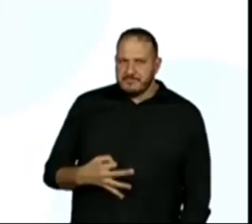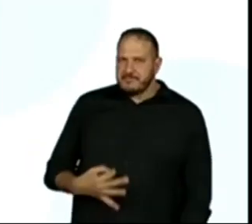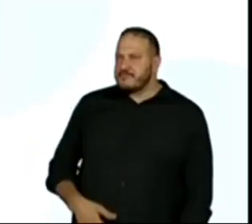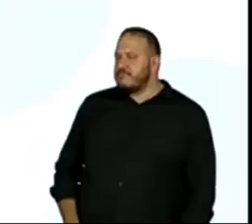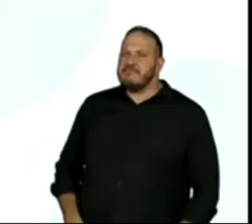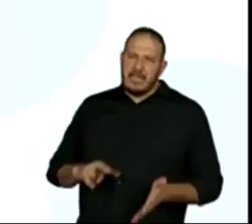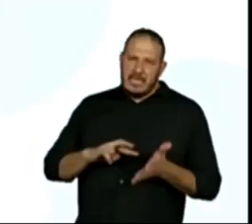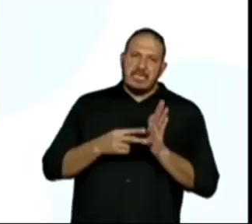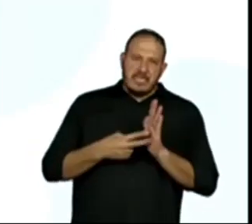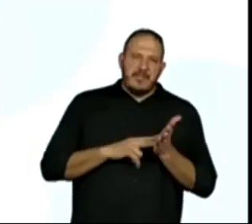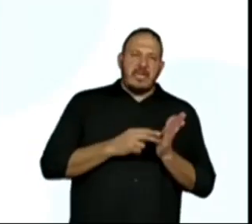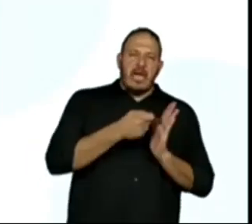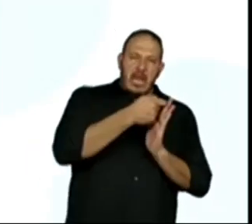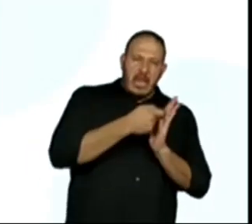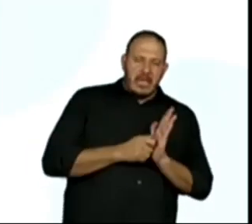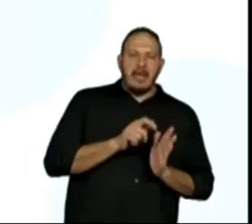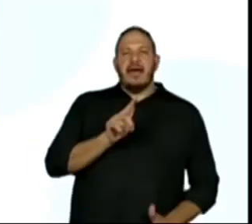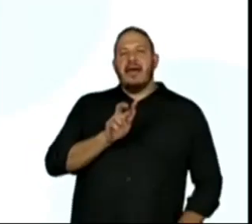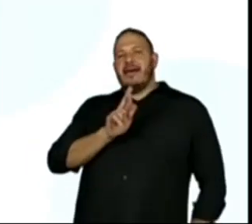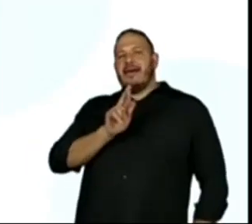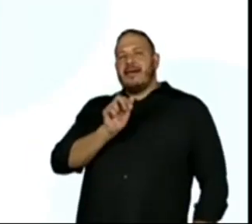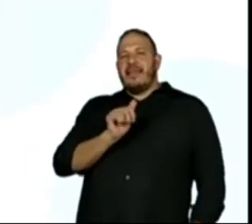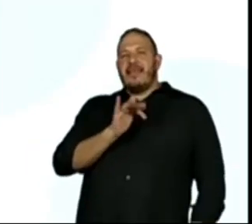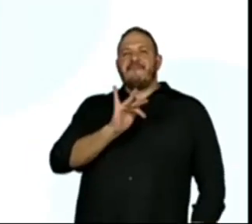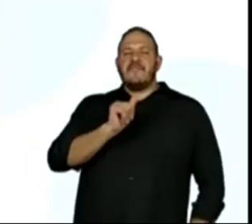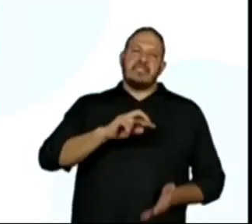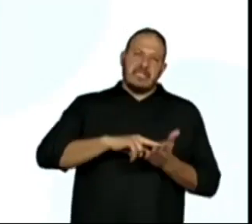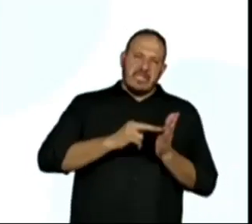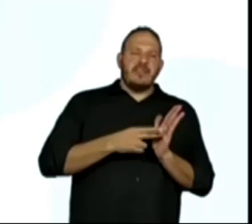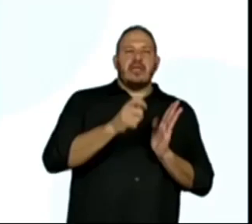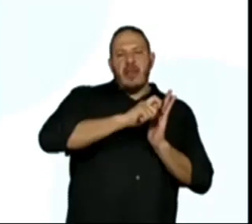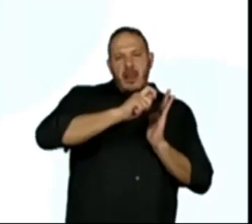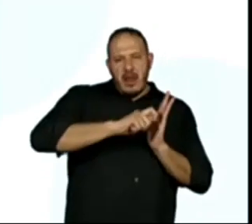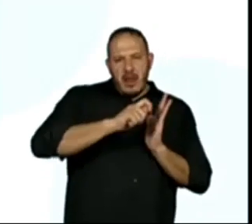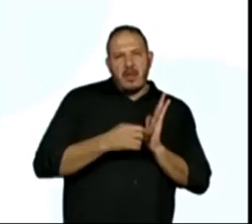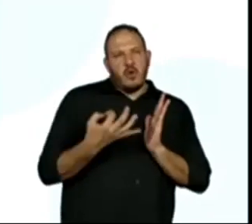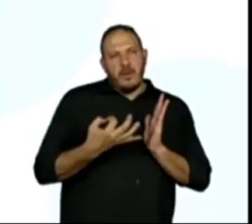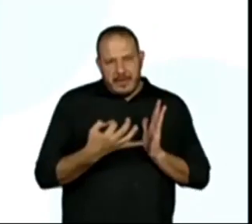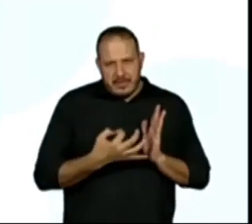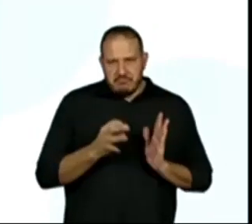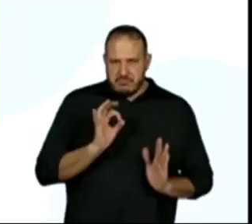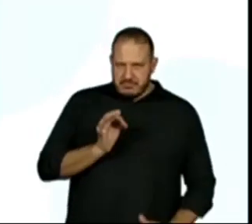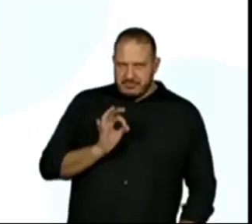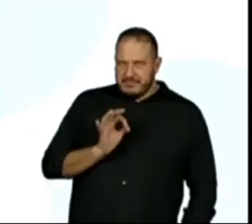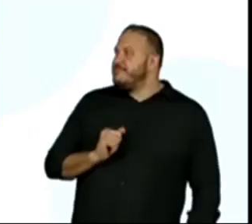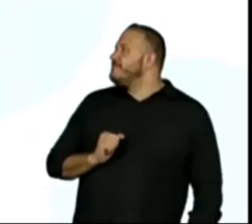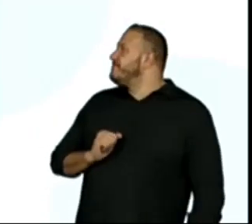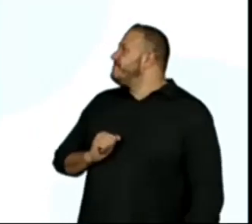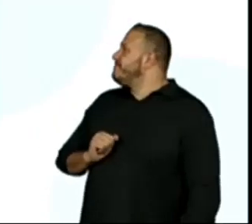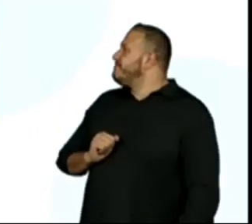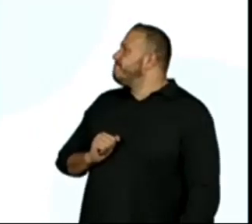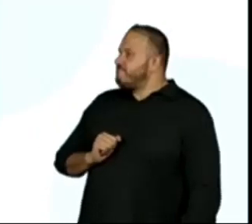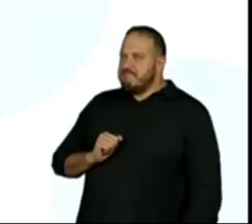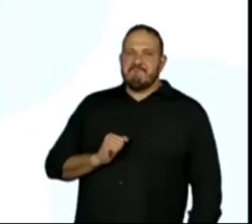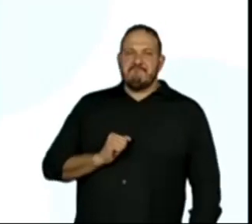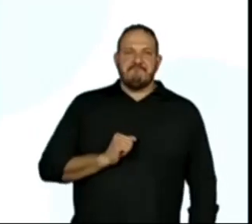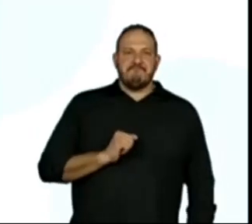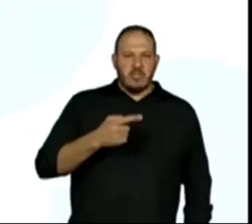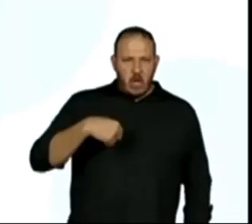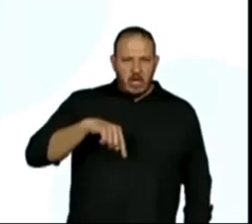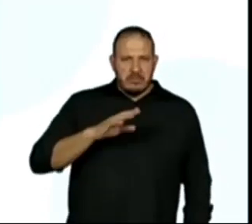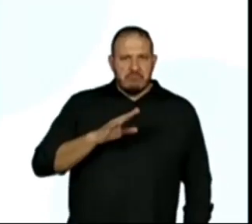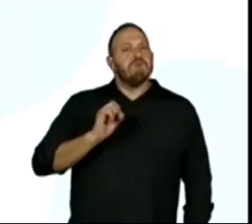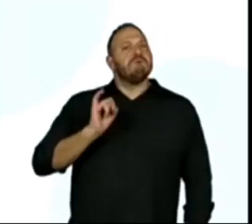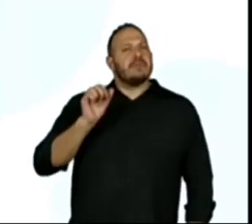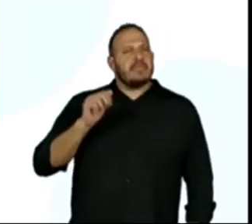A escrita da palavra. Vimos as palavras com a escrita? A escrita ficou correta? Até onde nós fizemos? Sim.